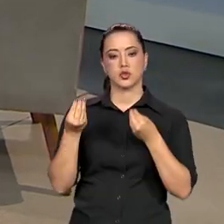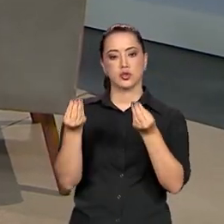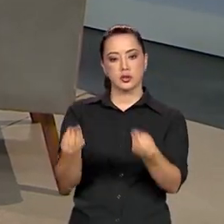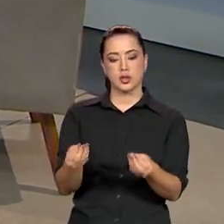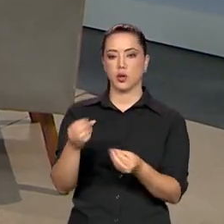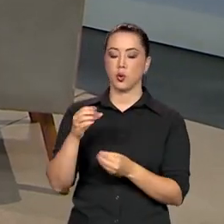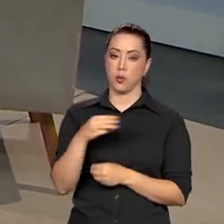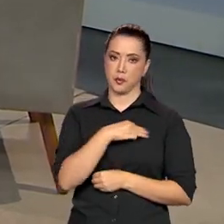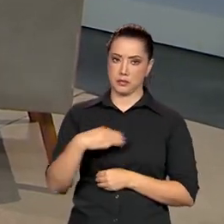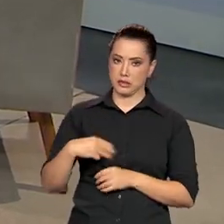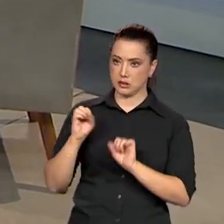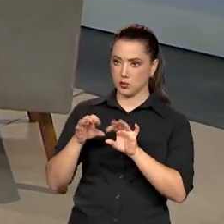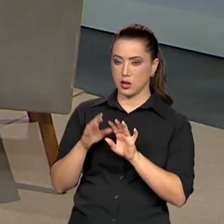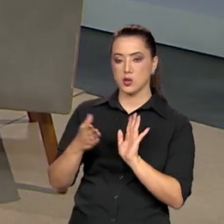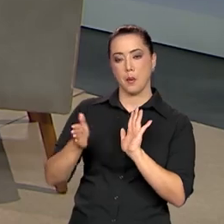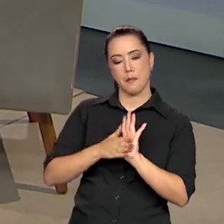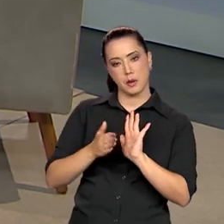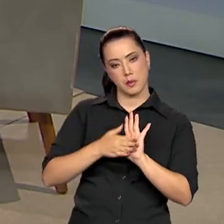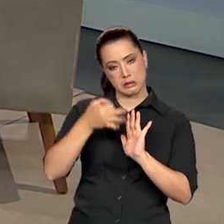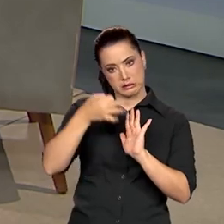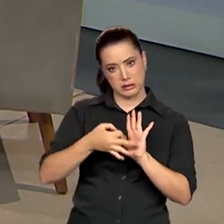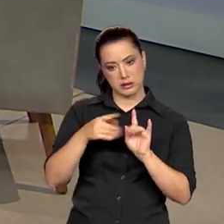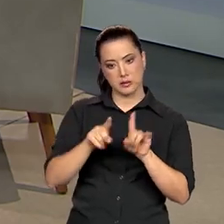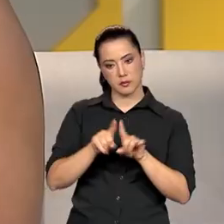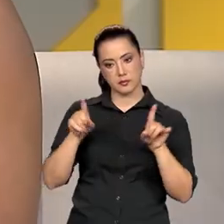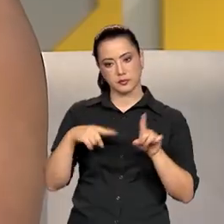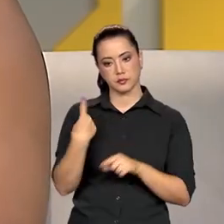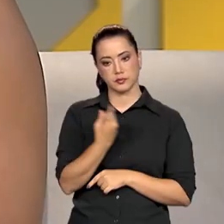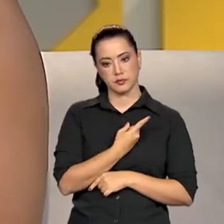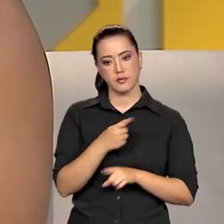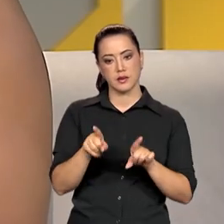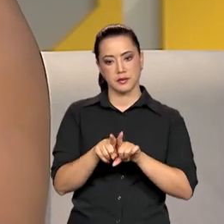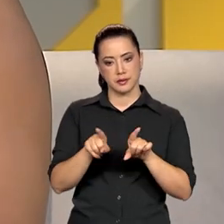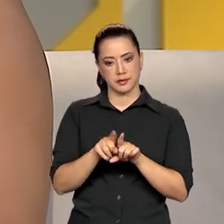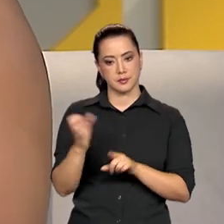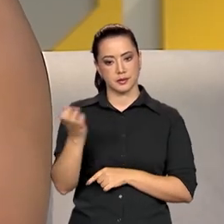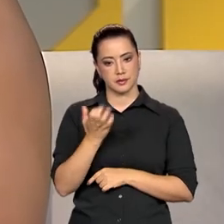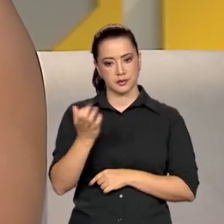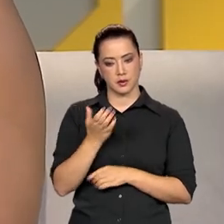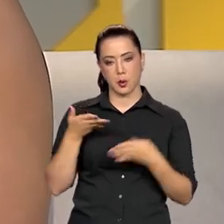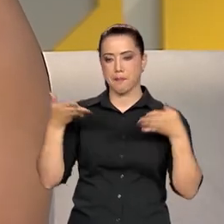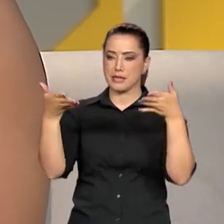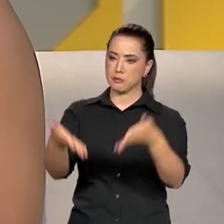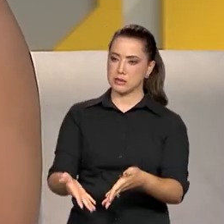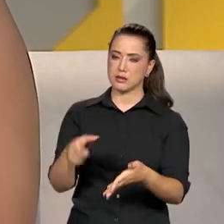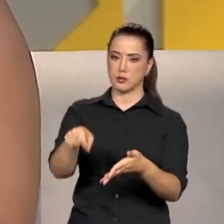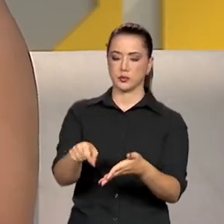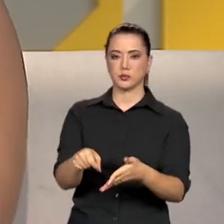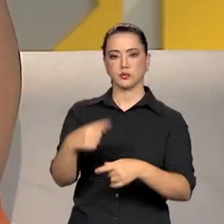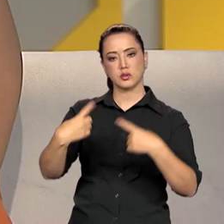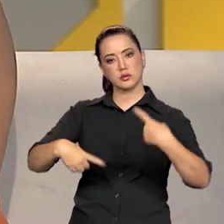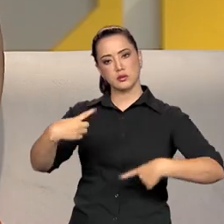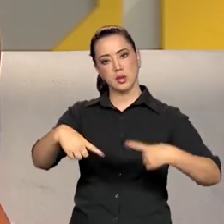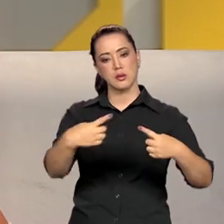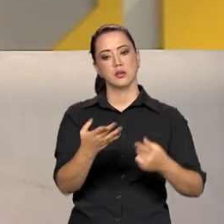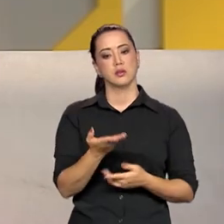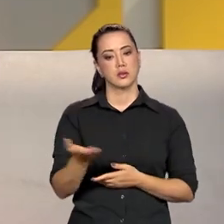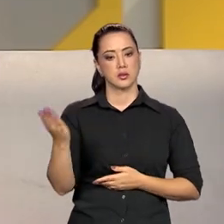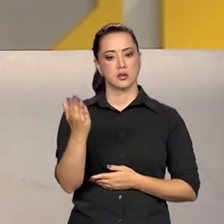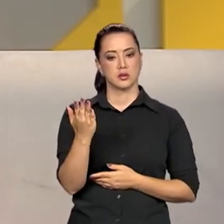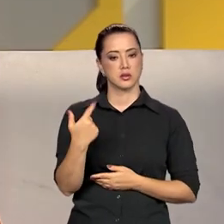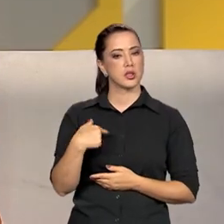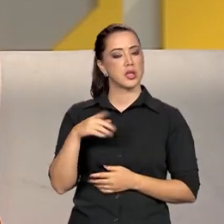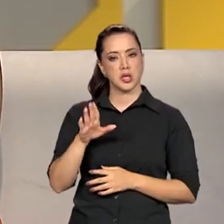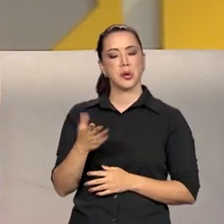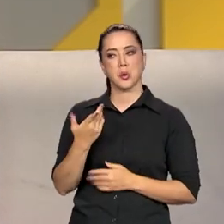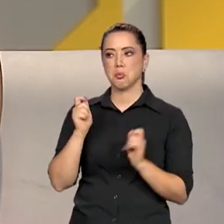para o Camilo, propostas mais concretas, mas a gente também quer ter participação nessas discussões e ele super